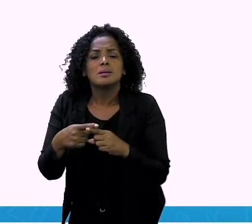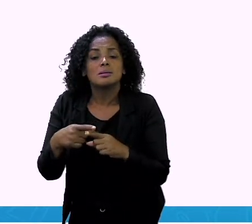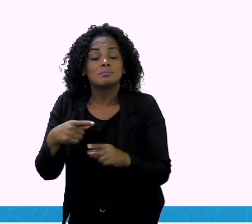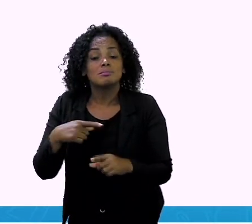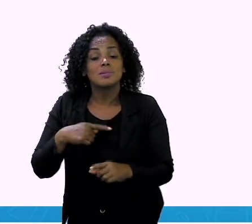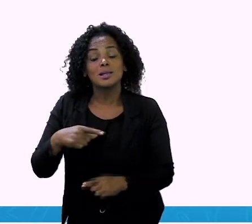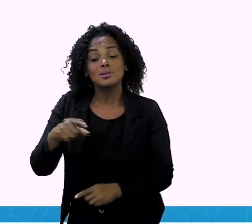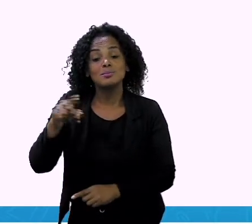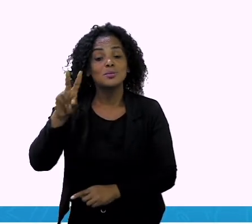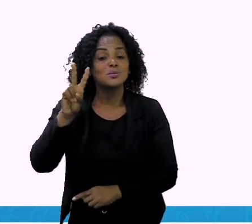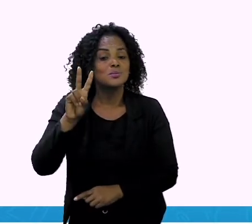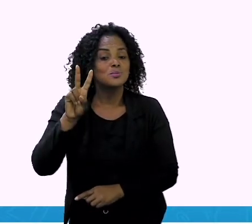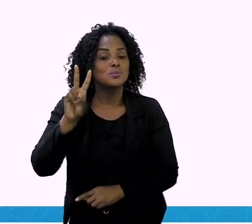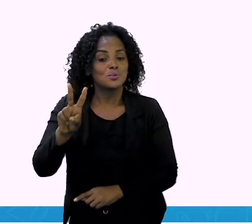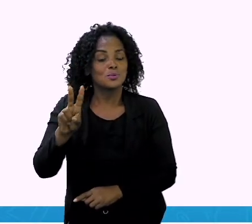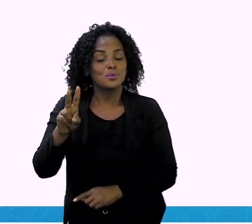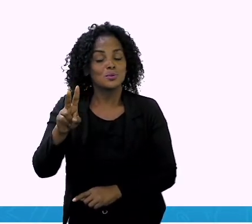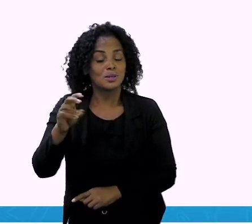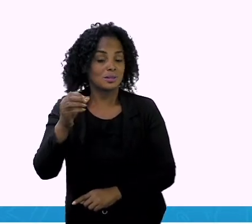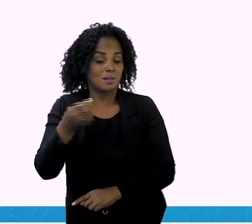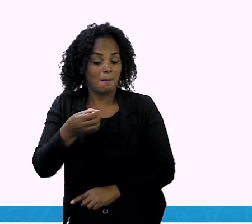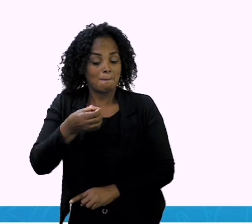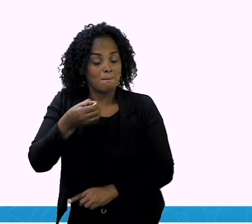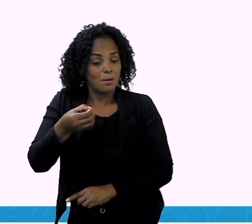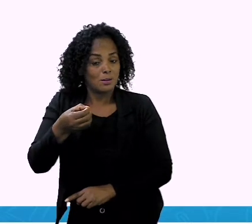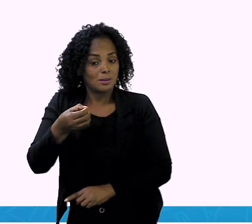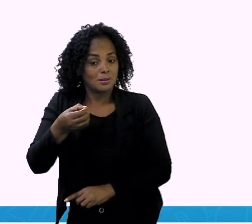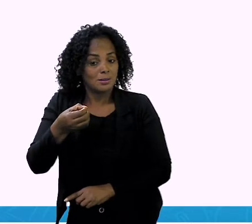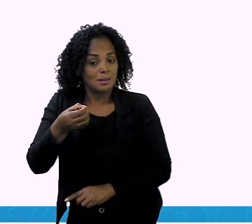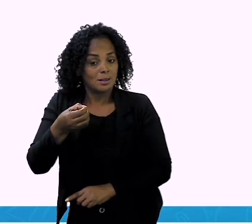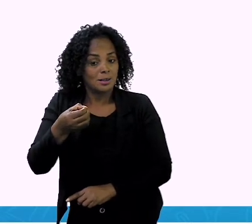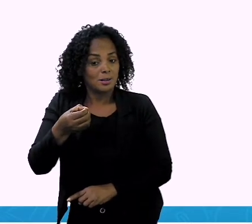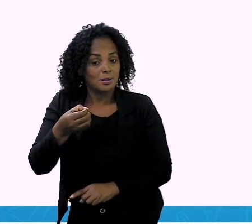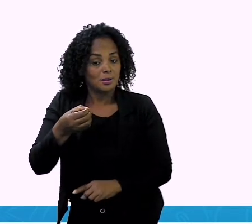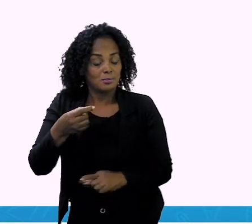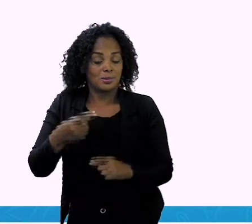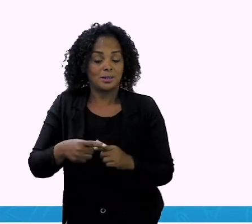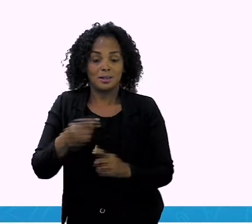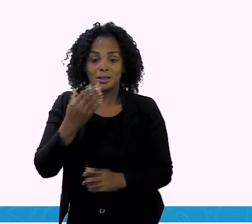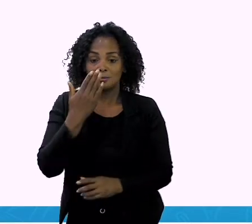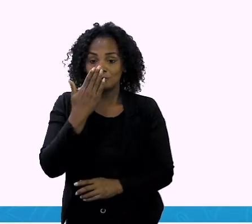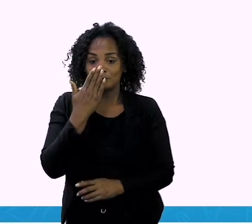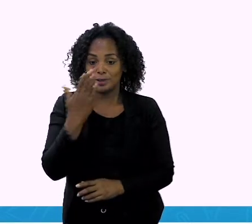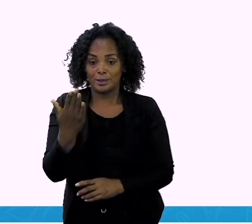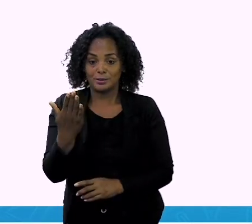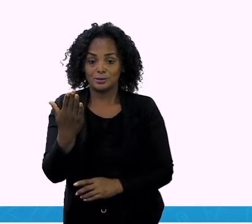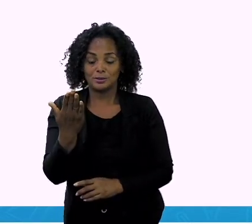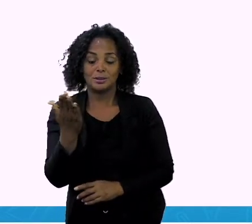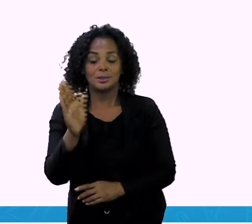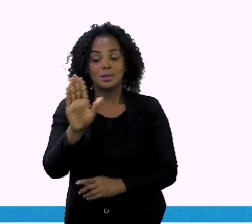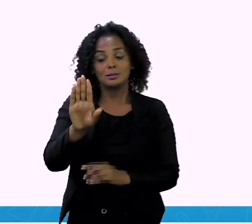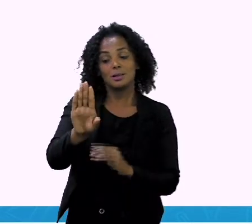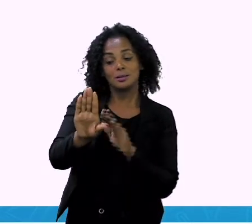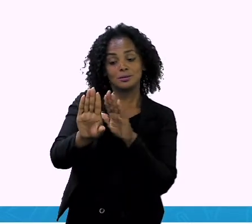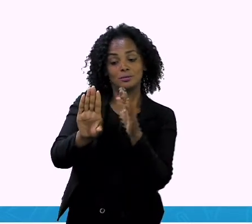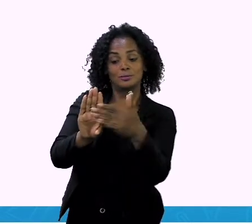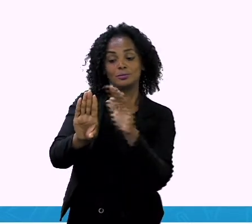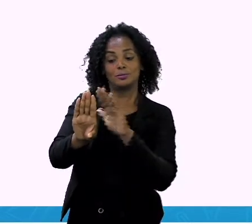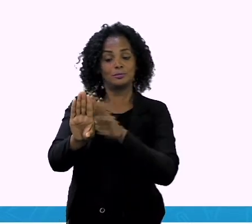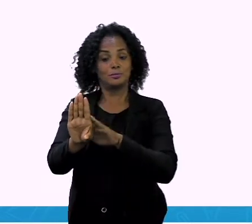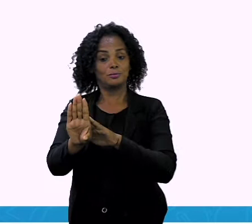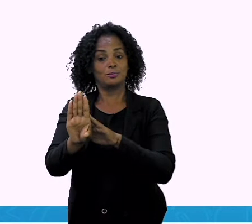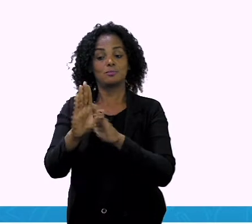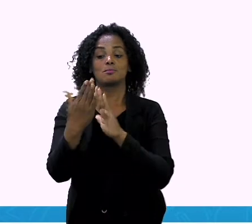Aqui é a frente e aqui é o verso da moeda. Mesma coisa, está vendo? Onde que está o numeral